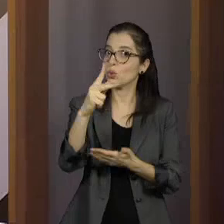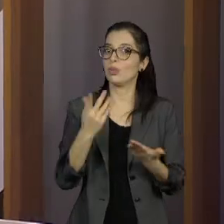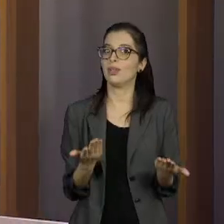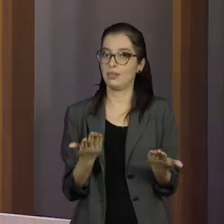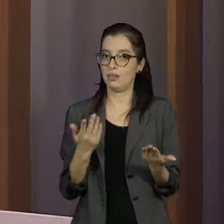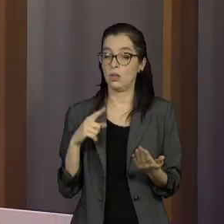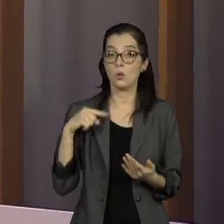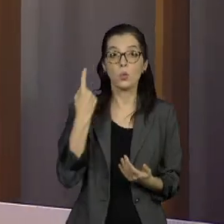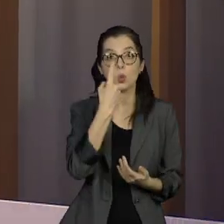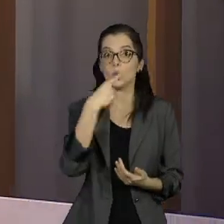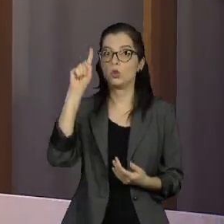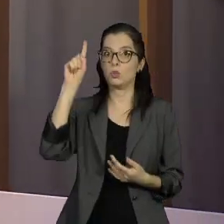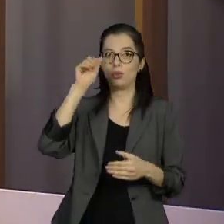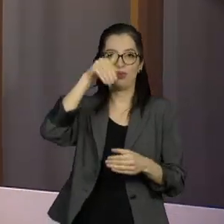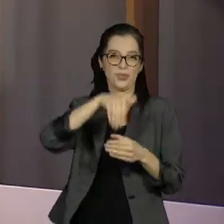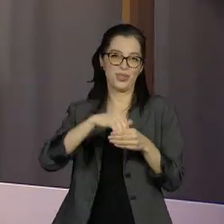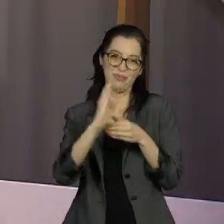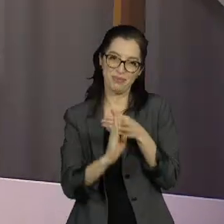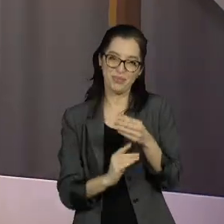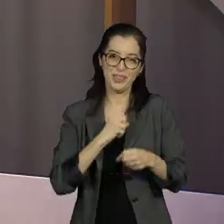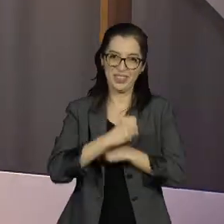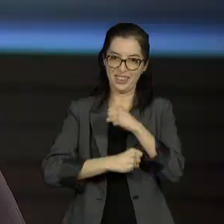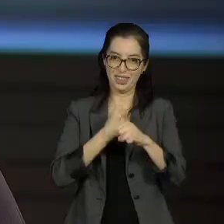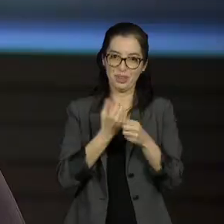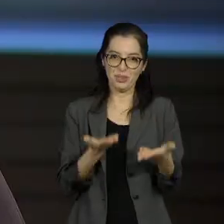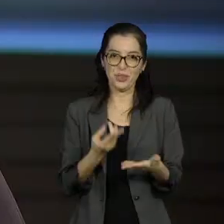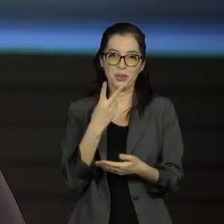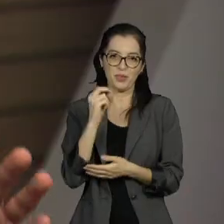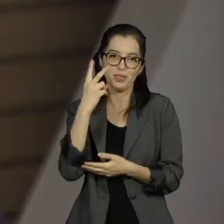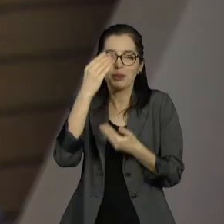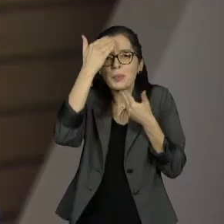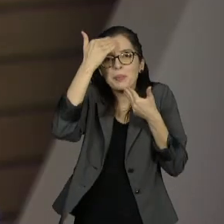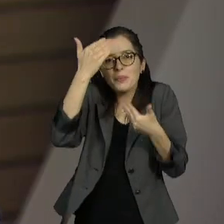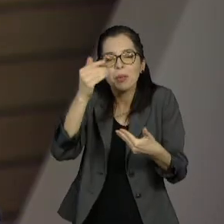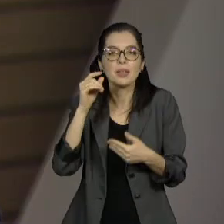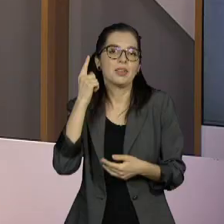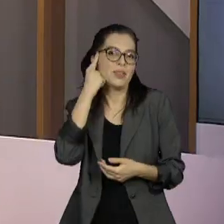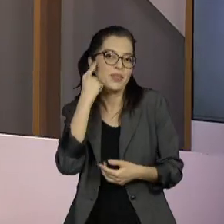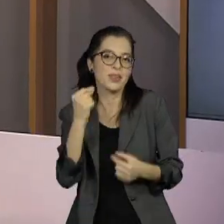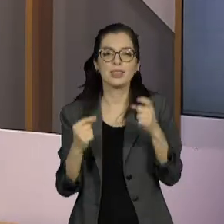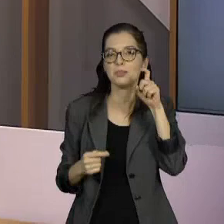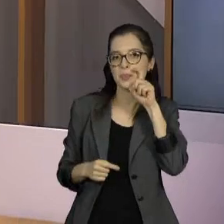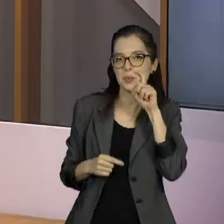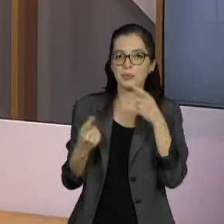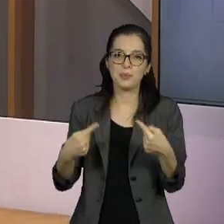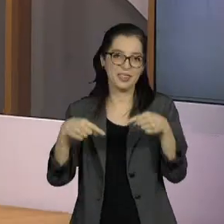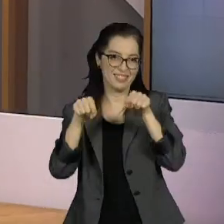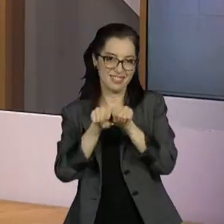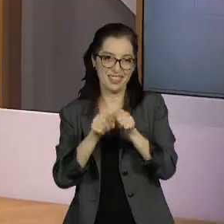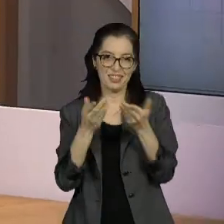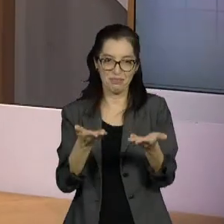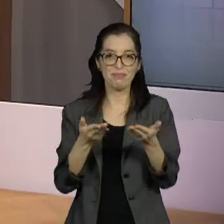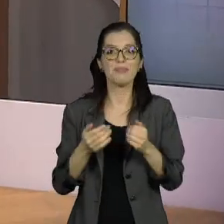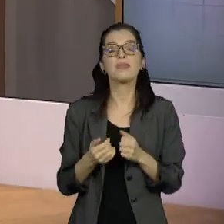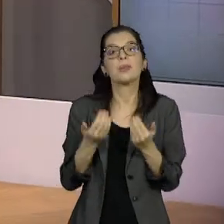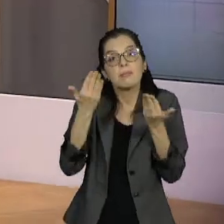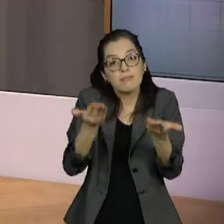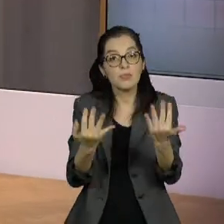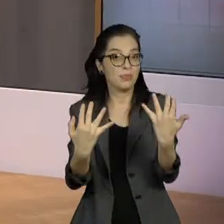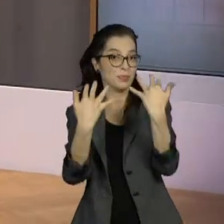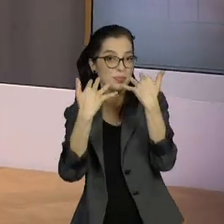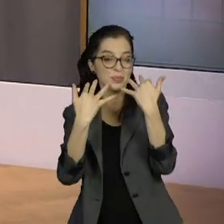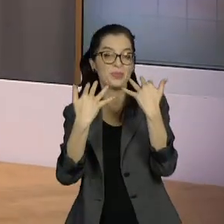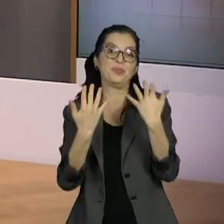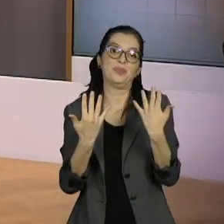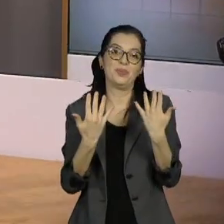Olho no Voto 2020. Eu quero agradecer a Vera e ao Tiago pela parceria e, principalmente, a você pela audiência. E não se